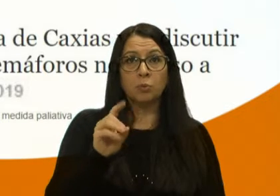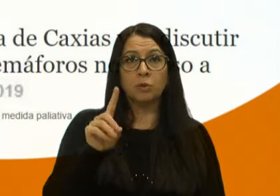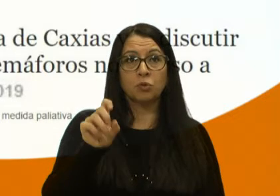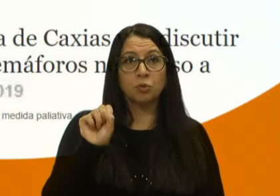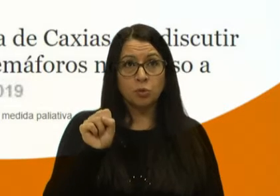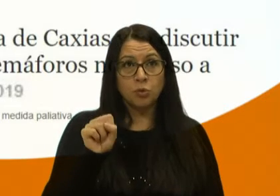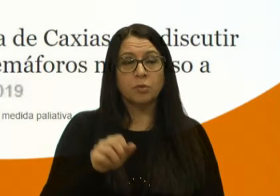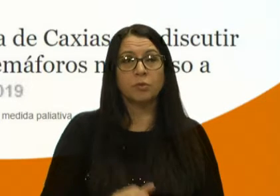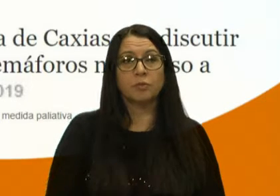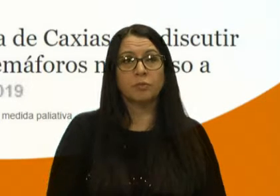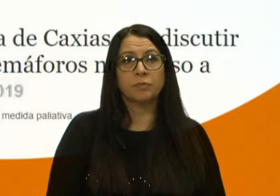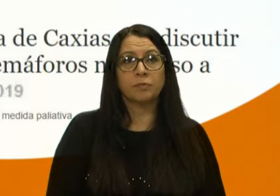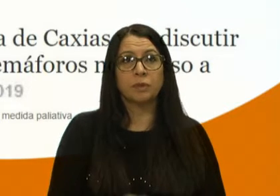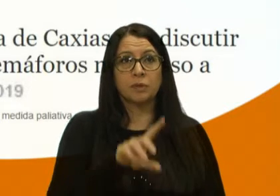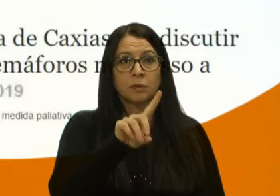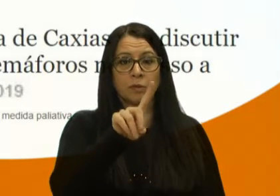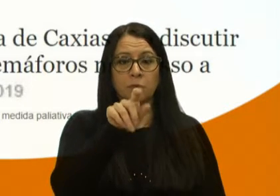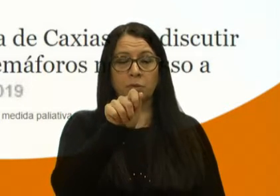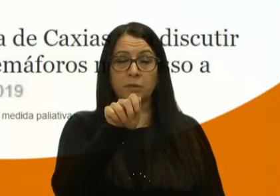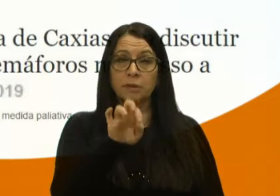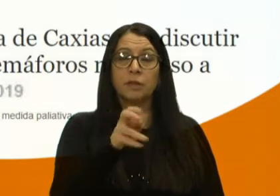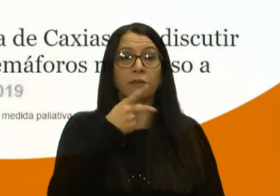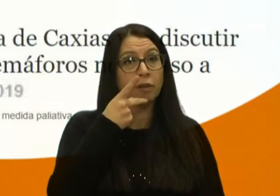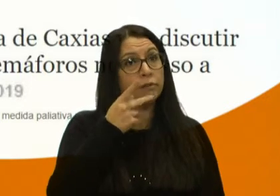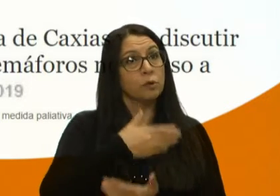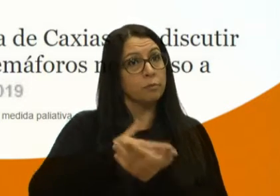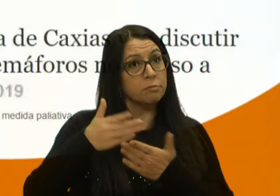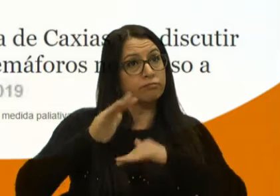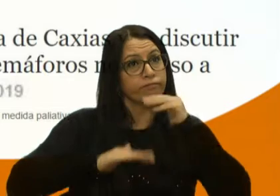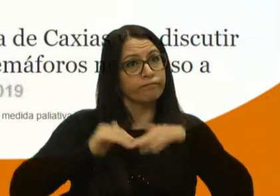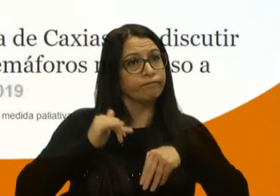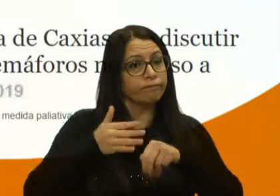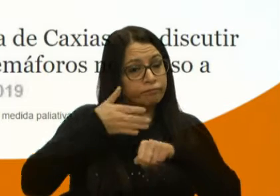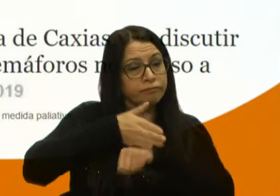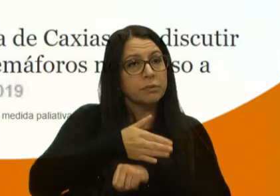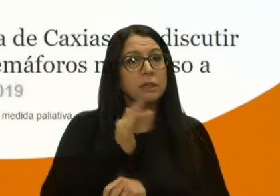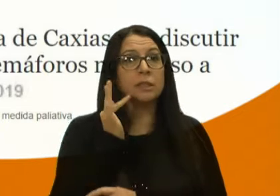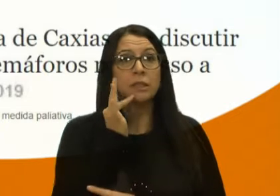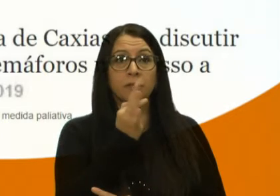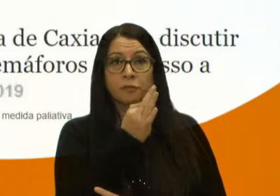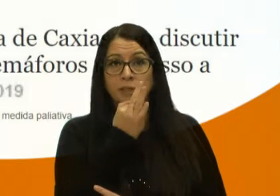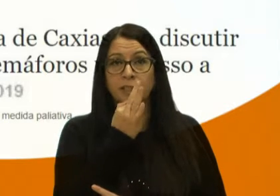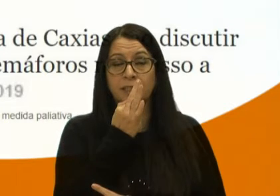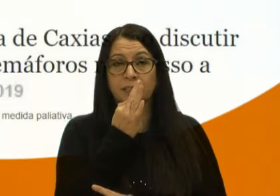ainda, o Daer falava que começaria obras de acesso à Forqueta.